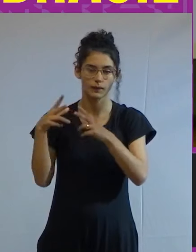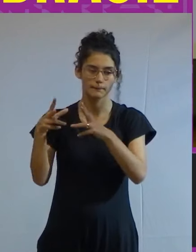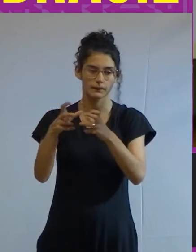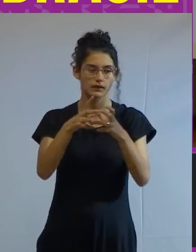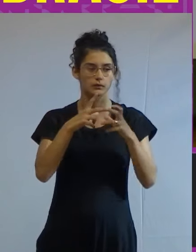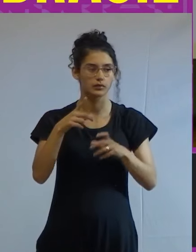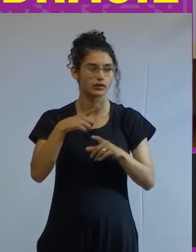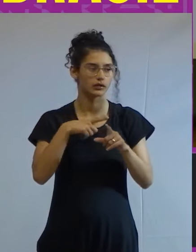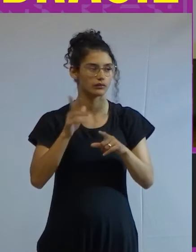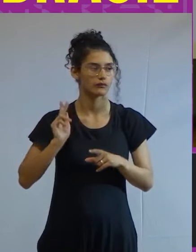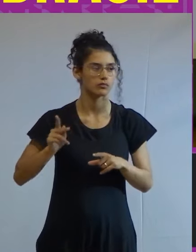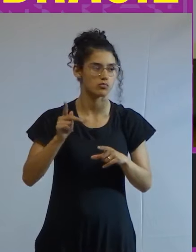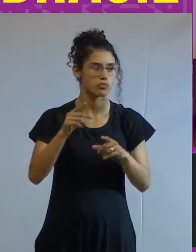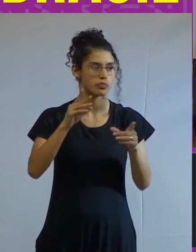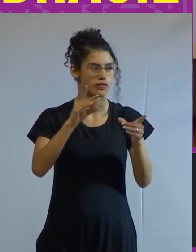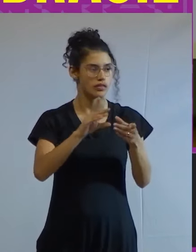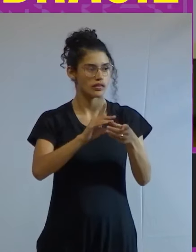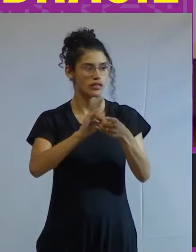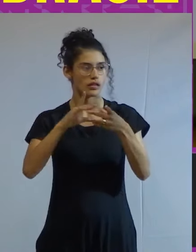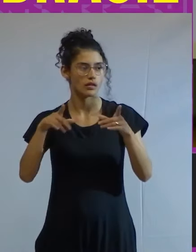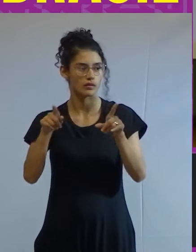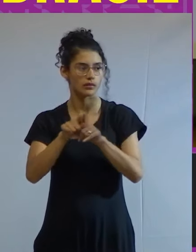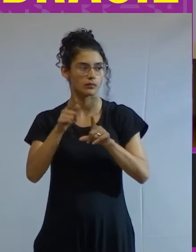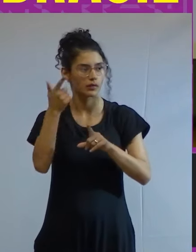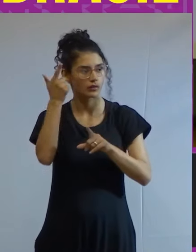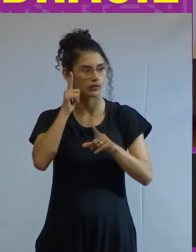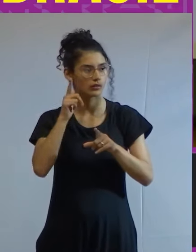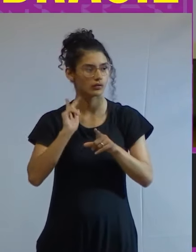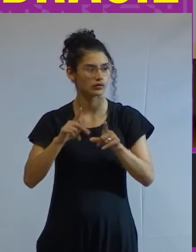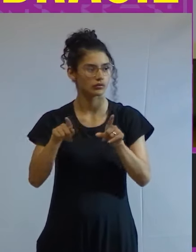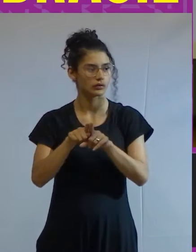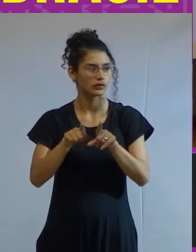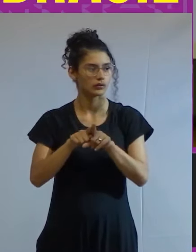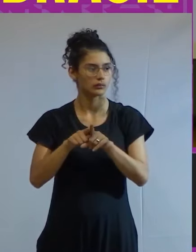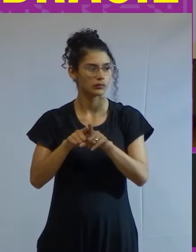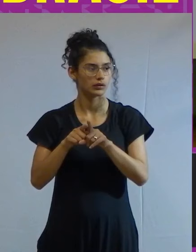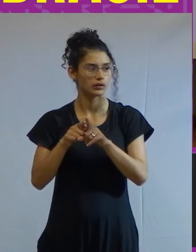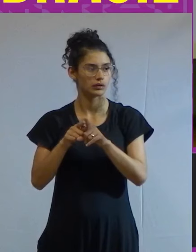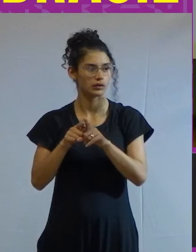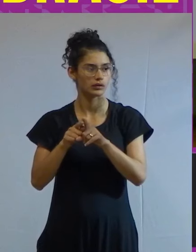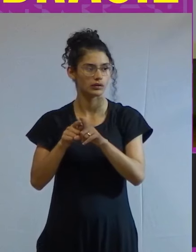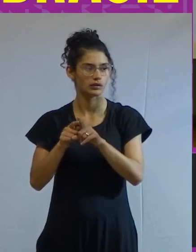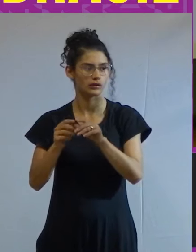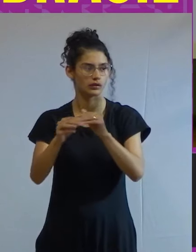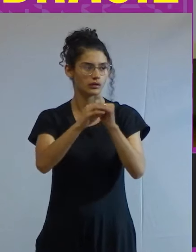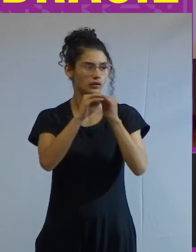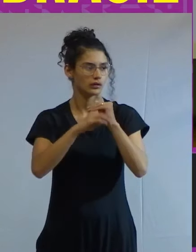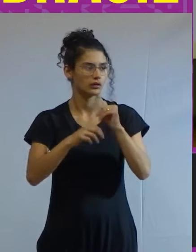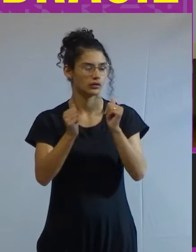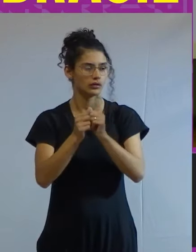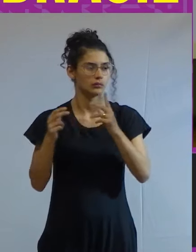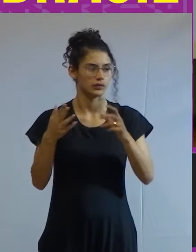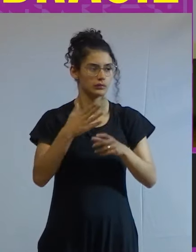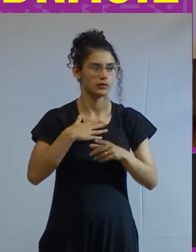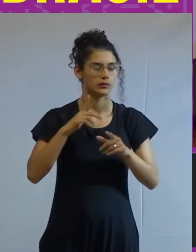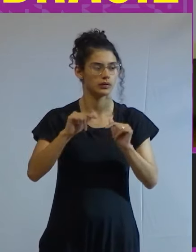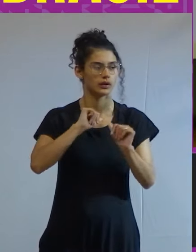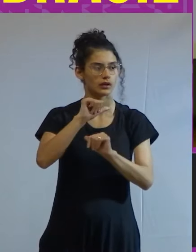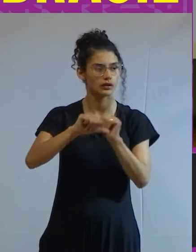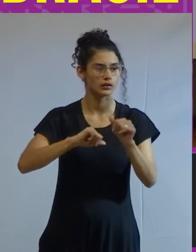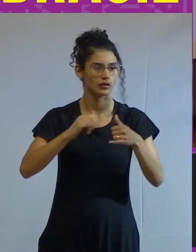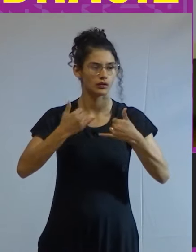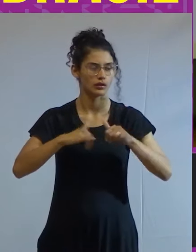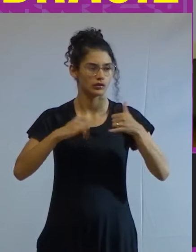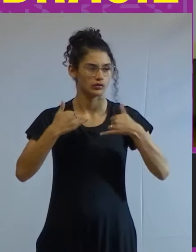vista de manter a sua democracia e conseguir continuar a combater as desigualdades a meu ver que é a transição energética